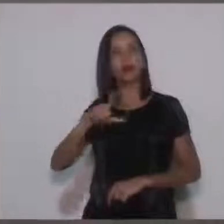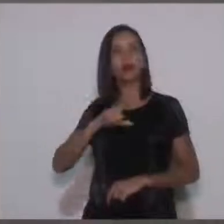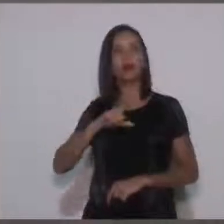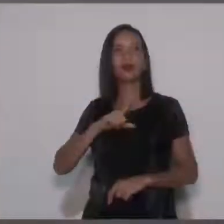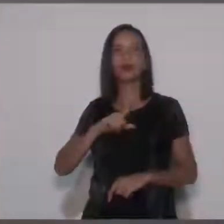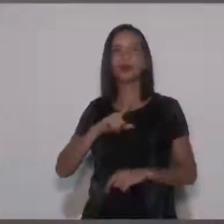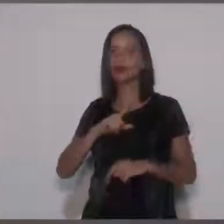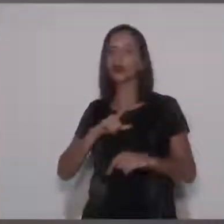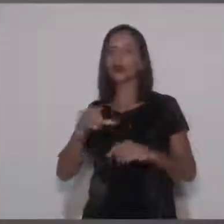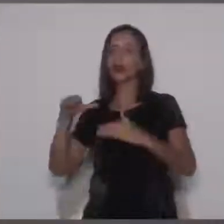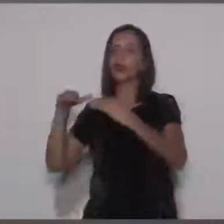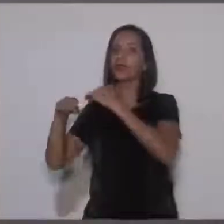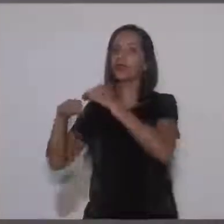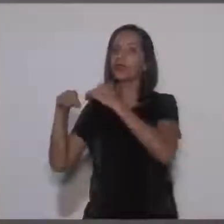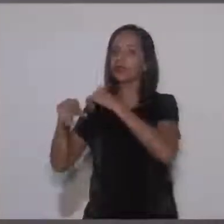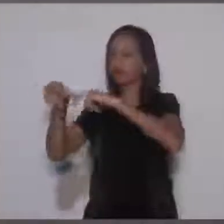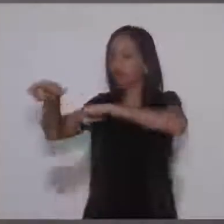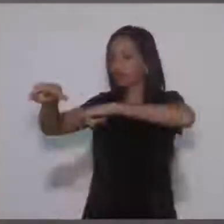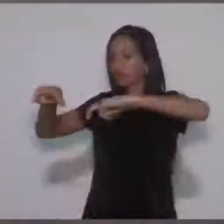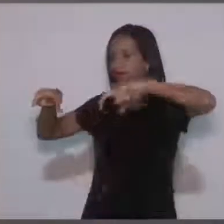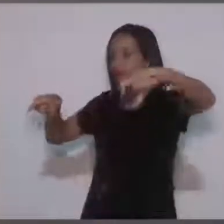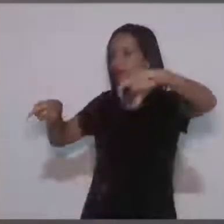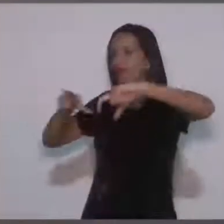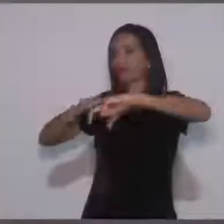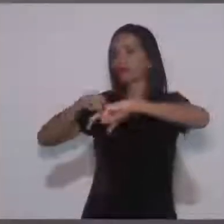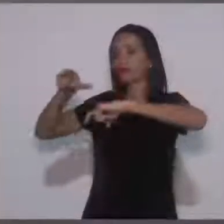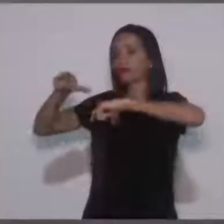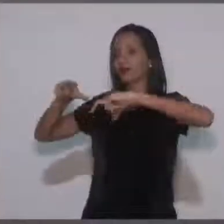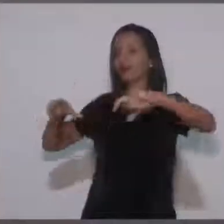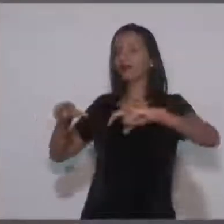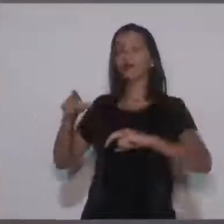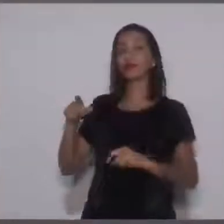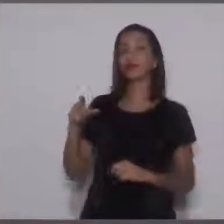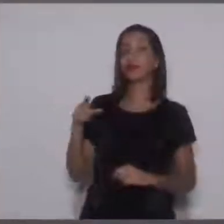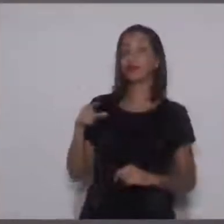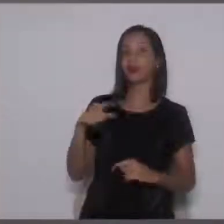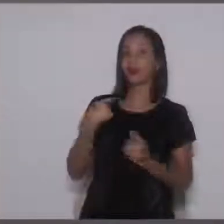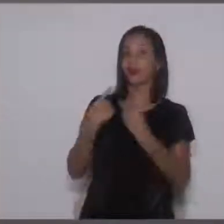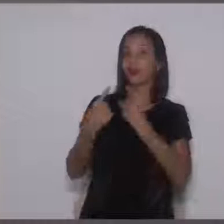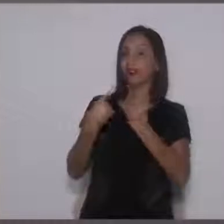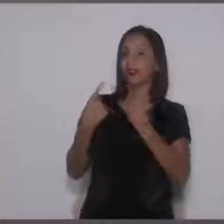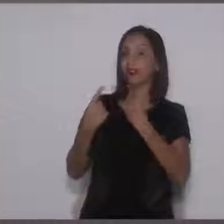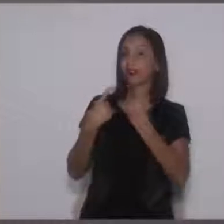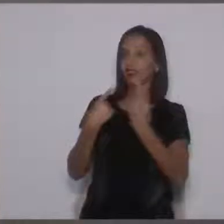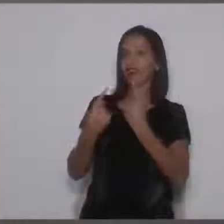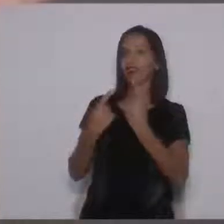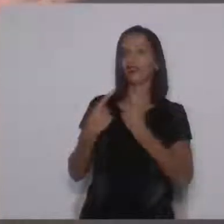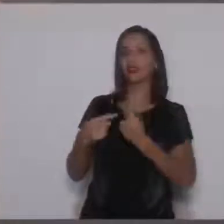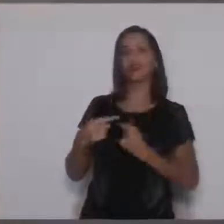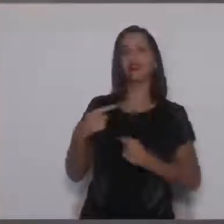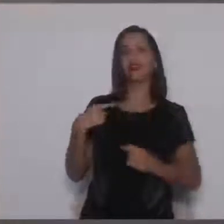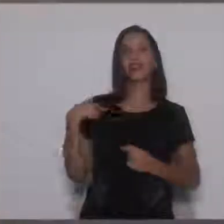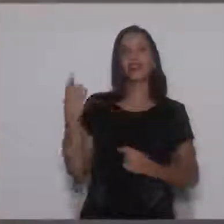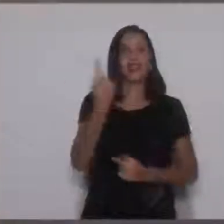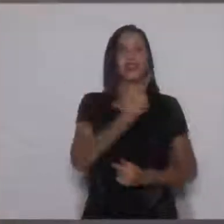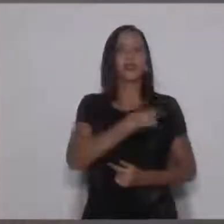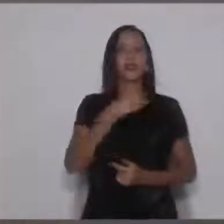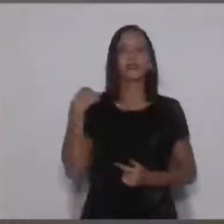Von Zubem, que compreende a Avenida Nossa Senhora de Lourdes, sentido Anhanguera e Capela